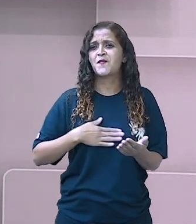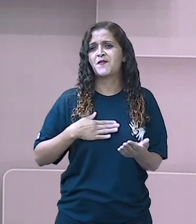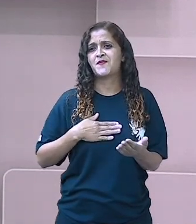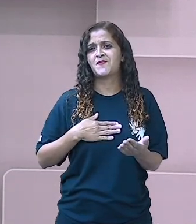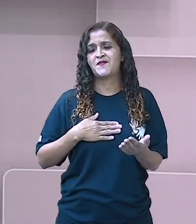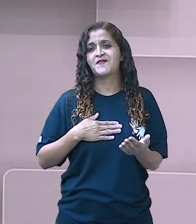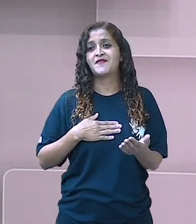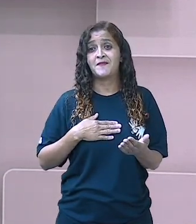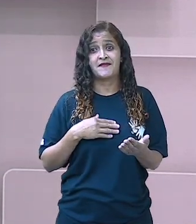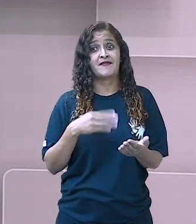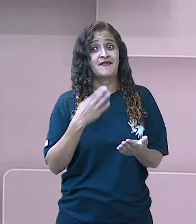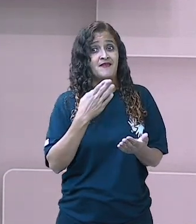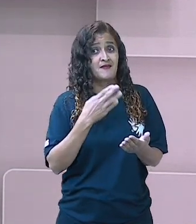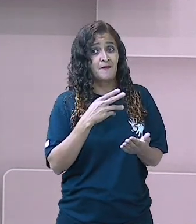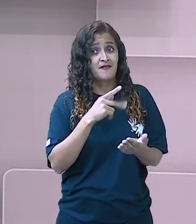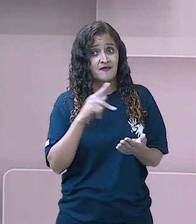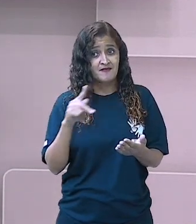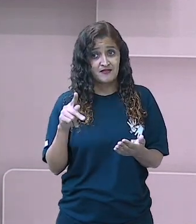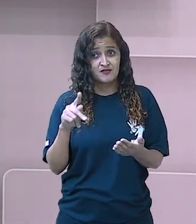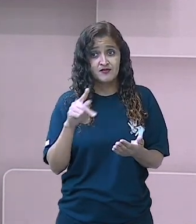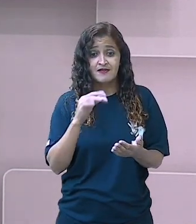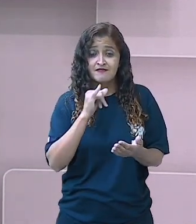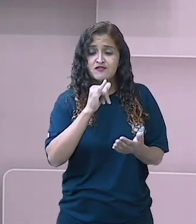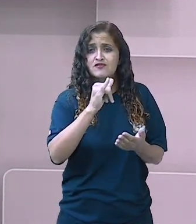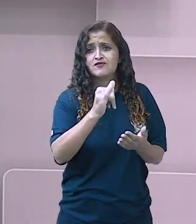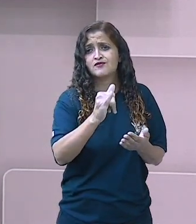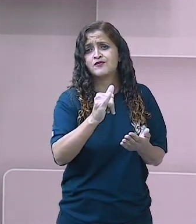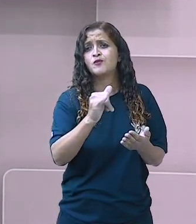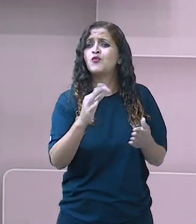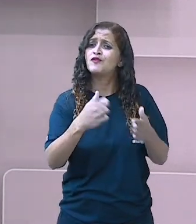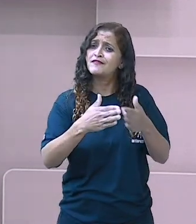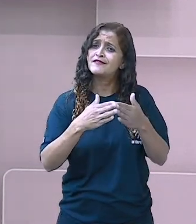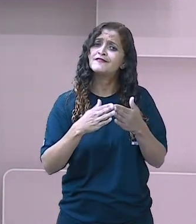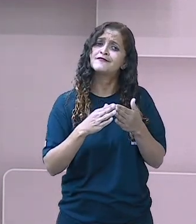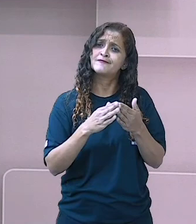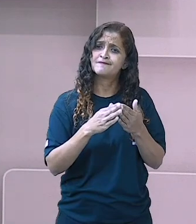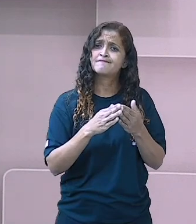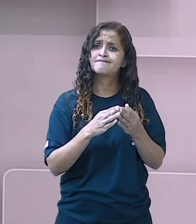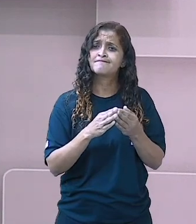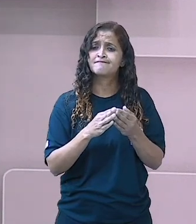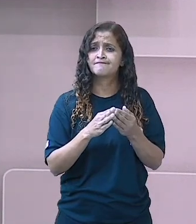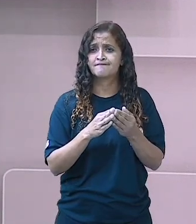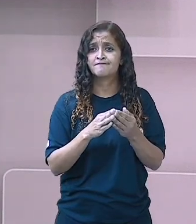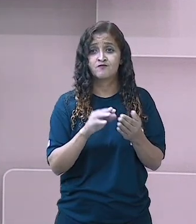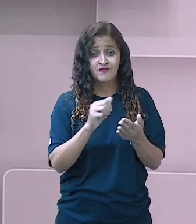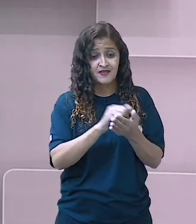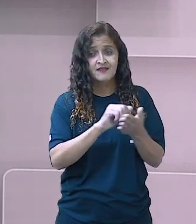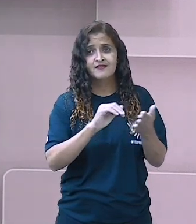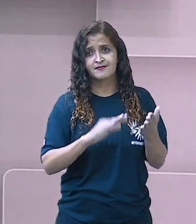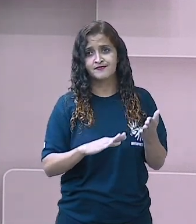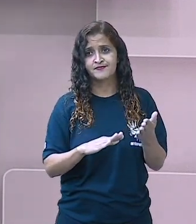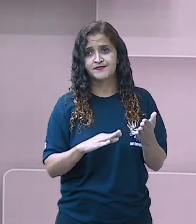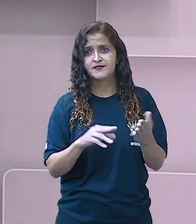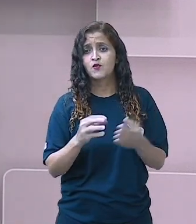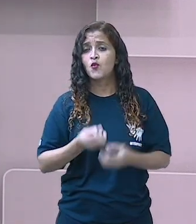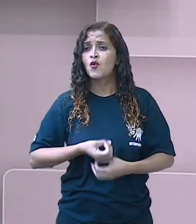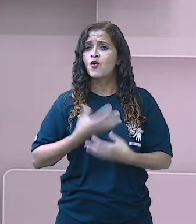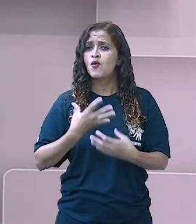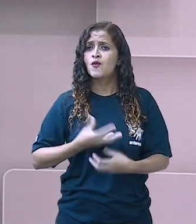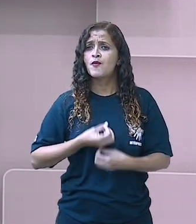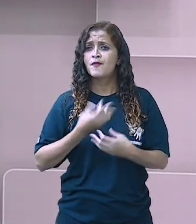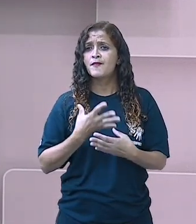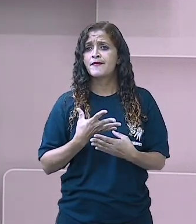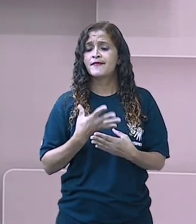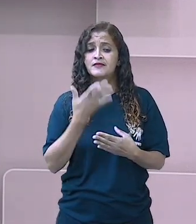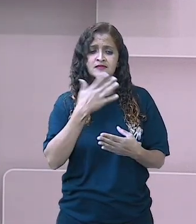Faz o que a professora falou. Pesquise o que é um poema. Quais são os poemas literários aí que você pode ver na sua visão